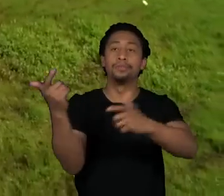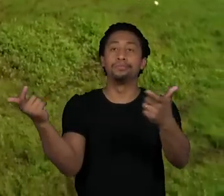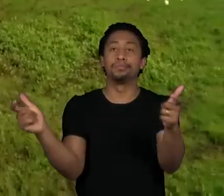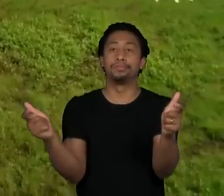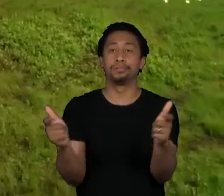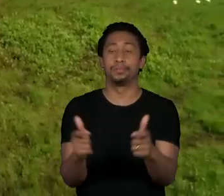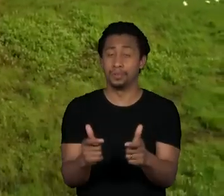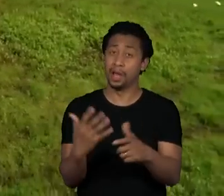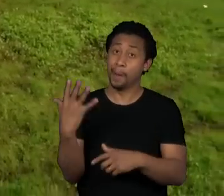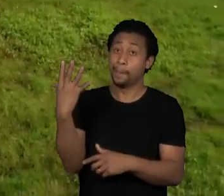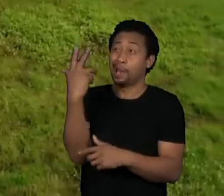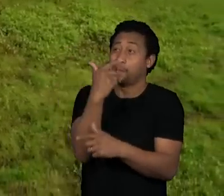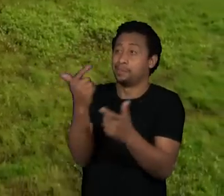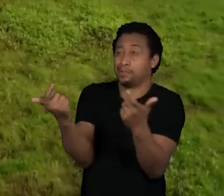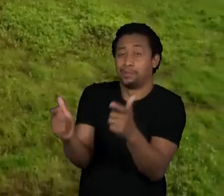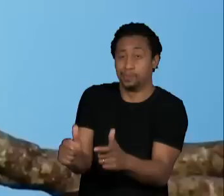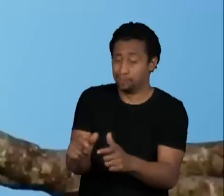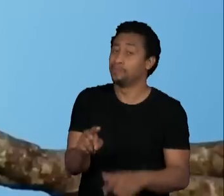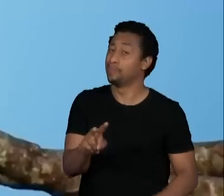como a gente conhece.